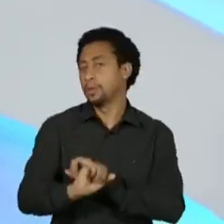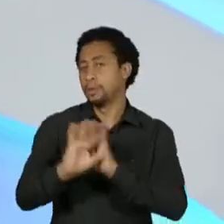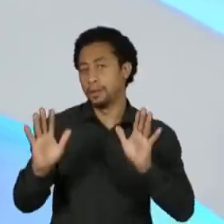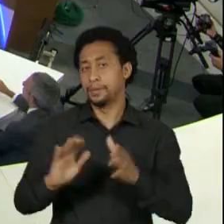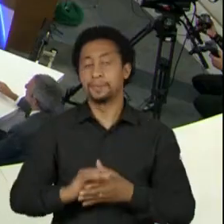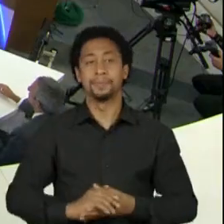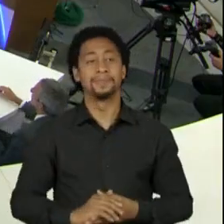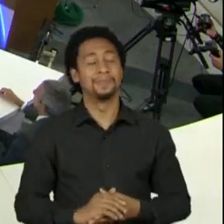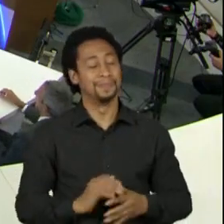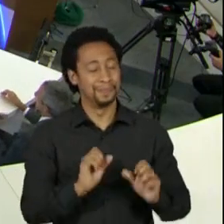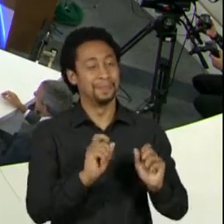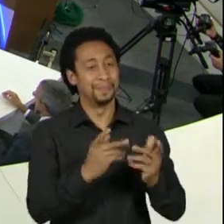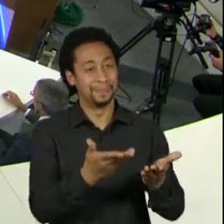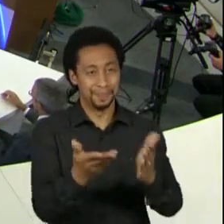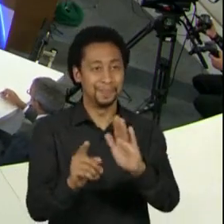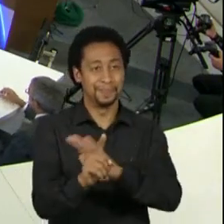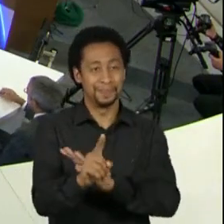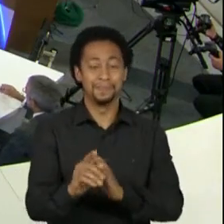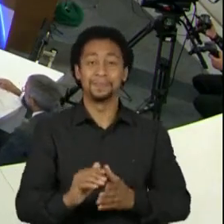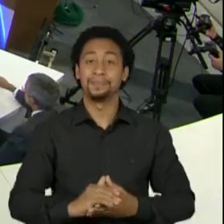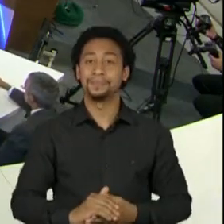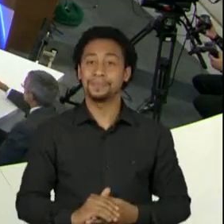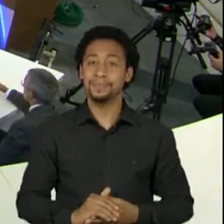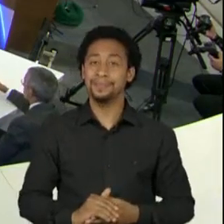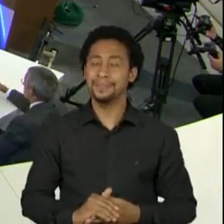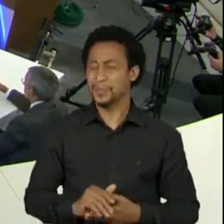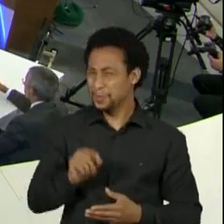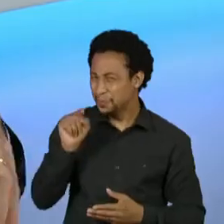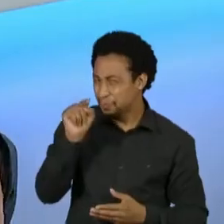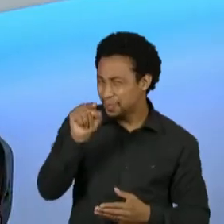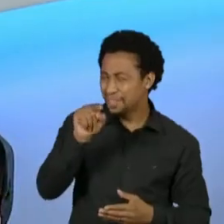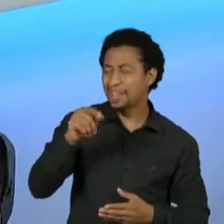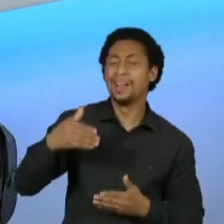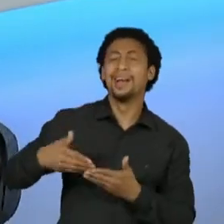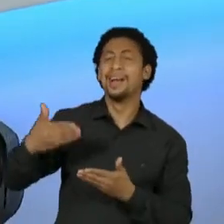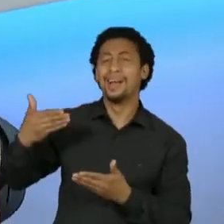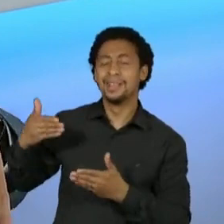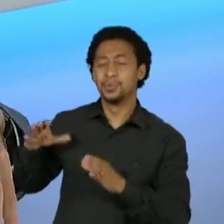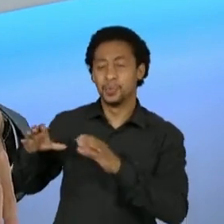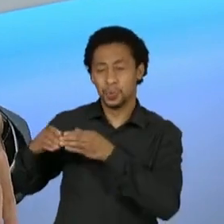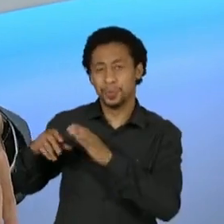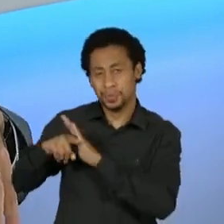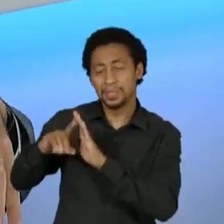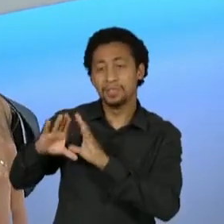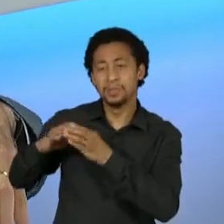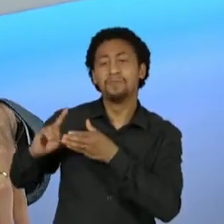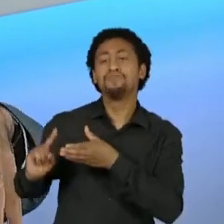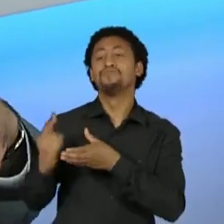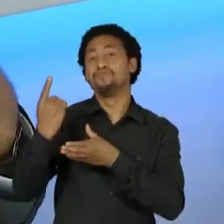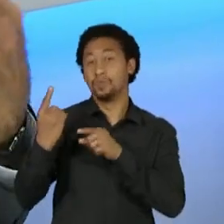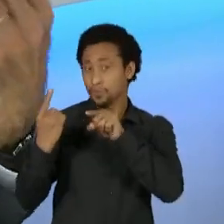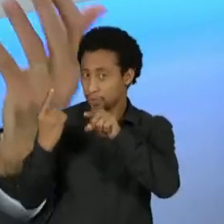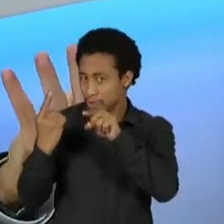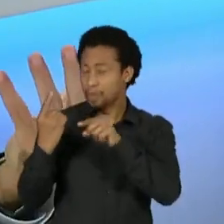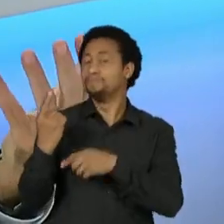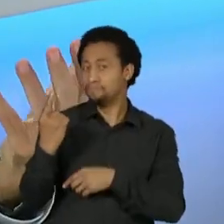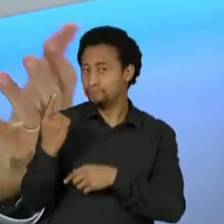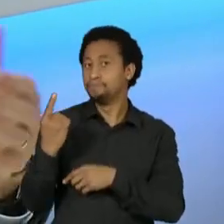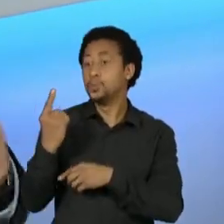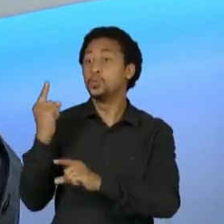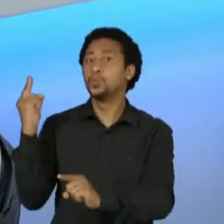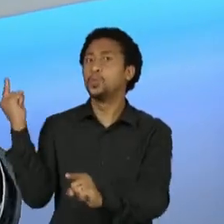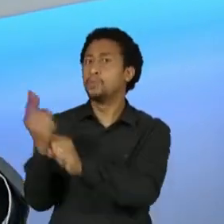Maurício, você, salvo engano, foi uma das primeiras pessoas a detectar a potência do Jair Bolsonaro ainda em